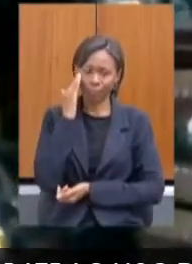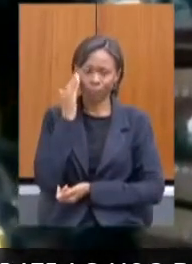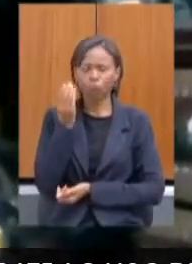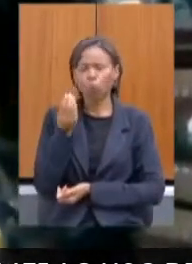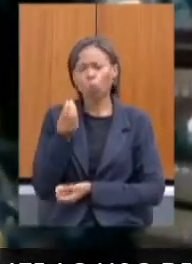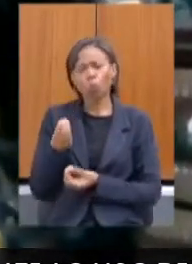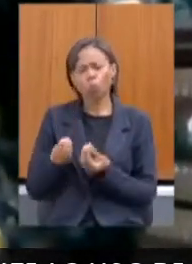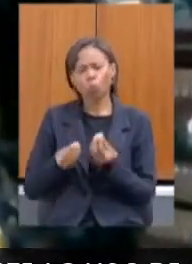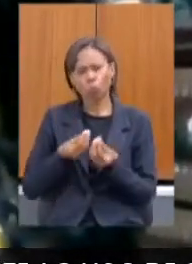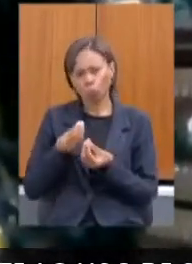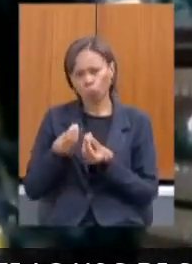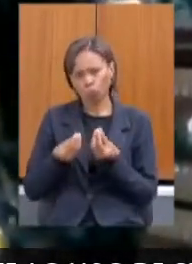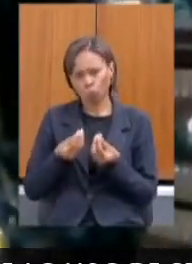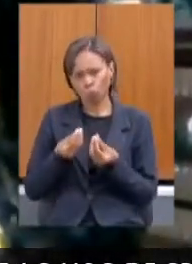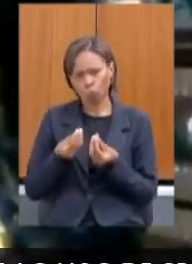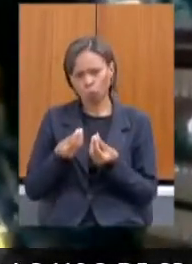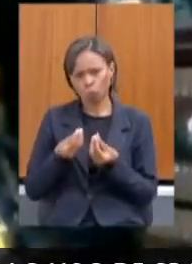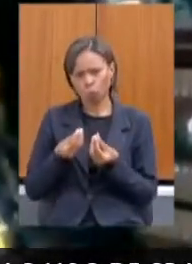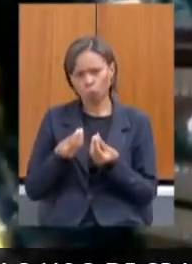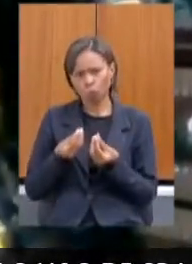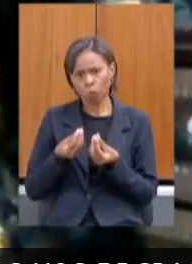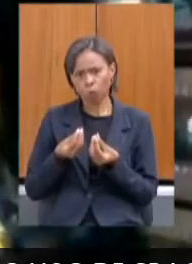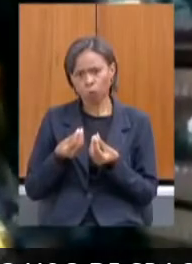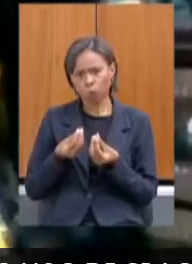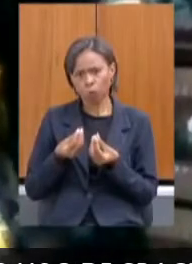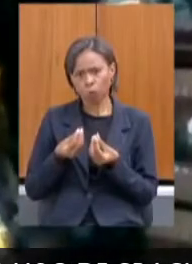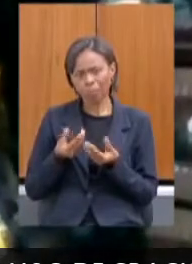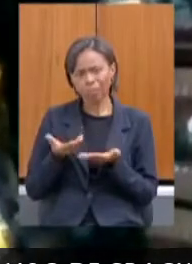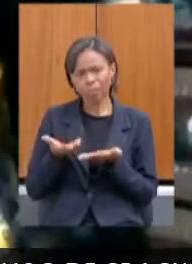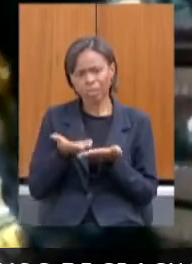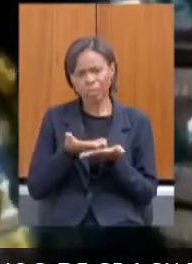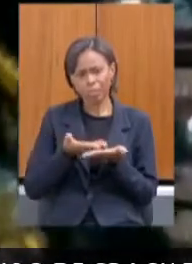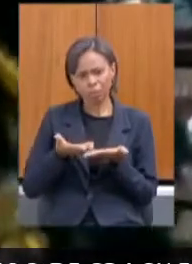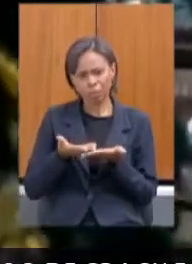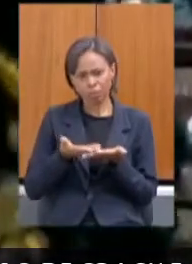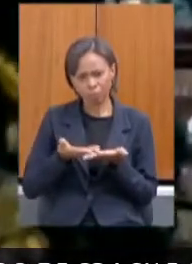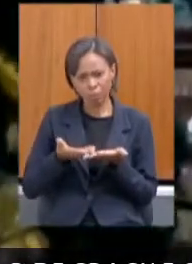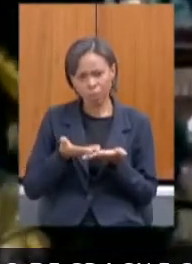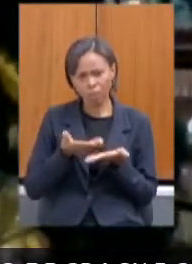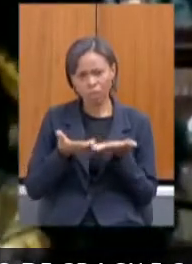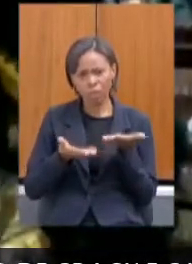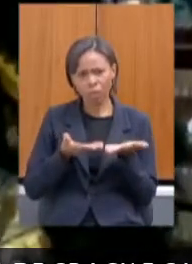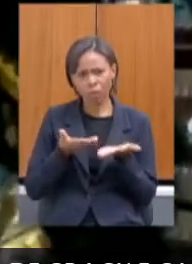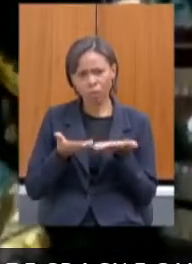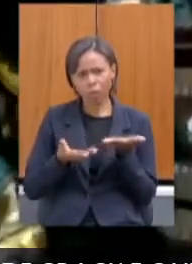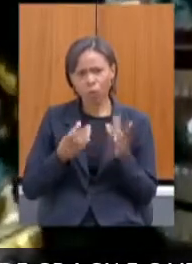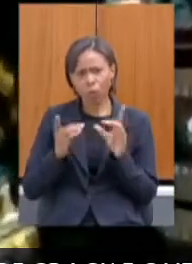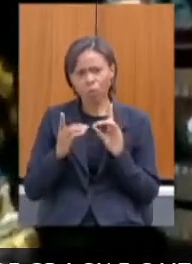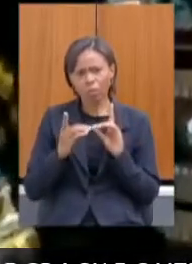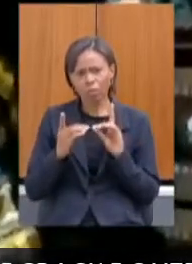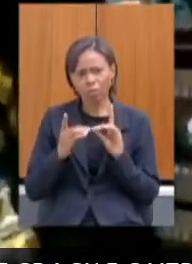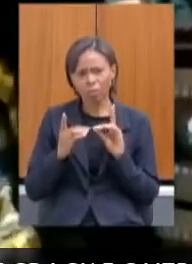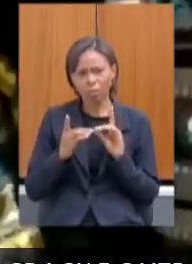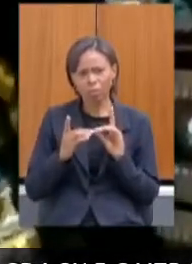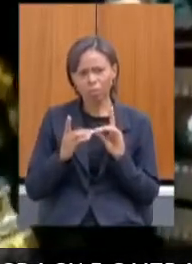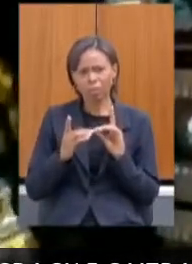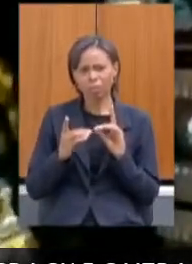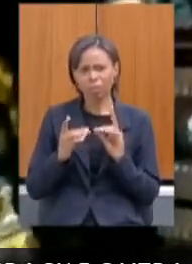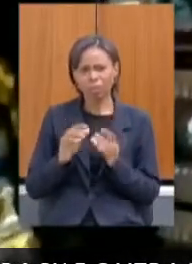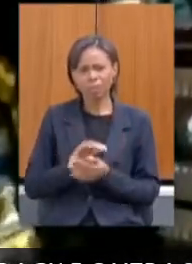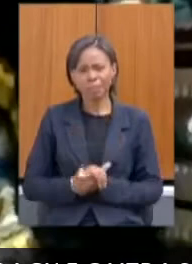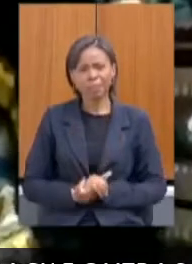atendimento do CERNA. E eu queria, secretária, que a senhora pudesse detalhar melhor